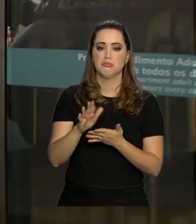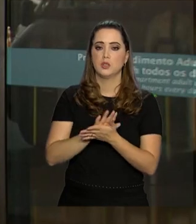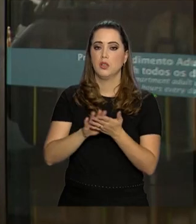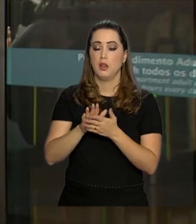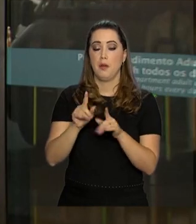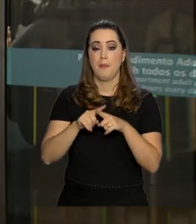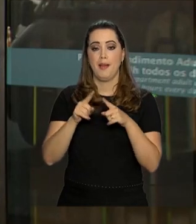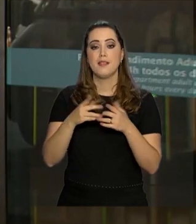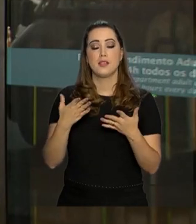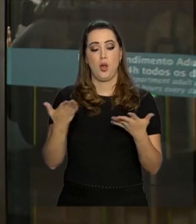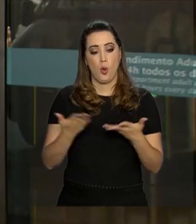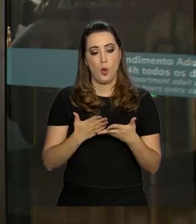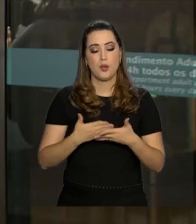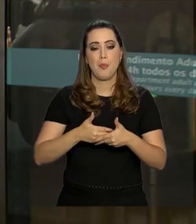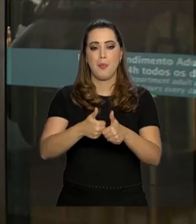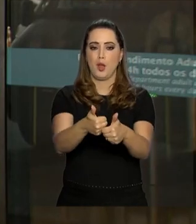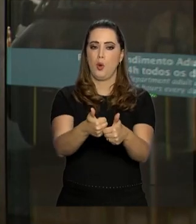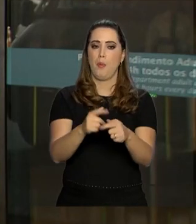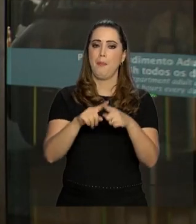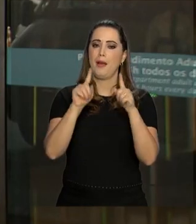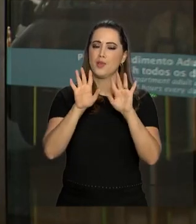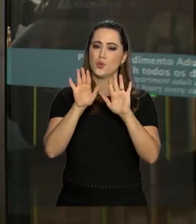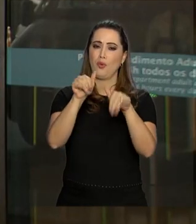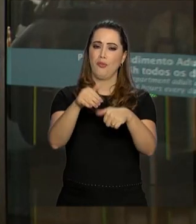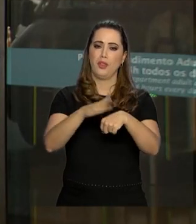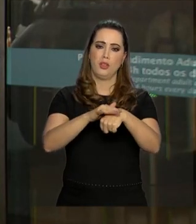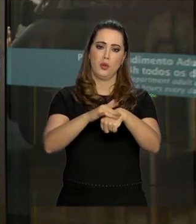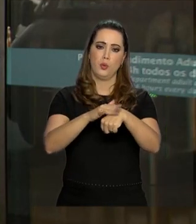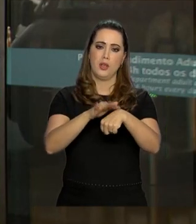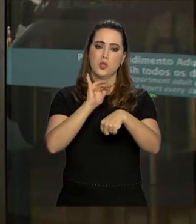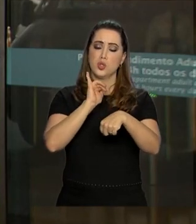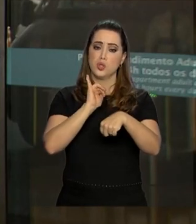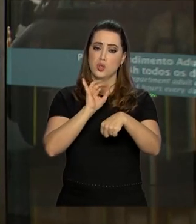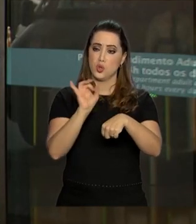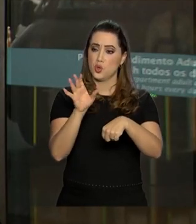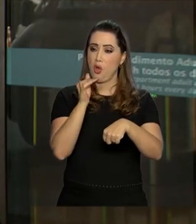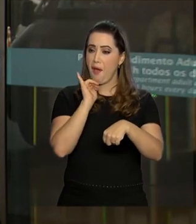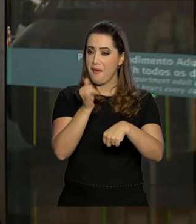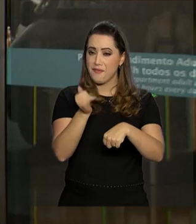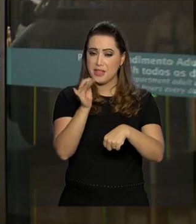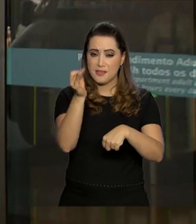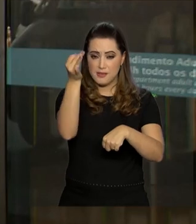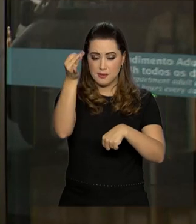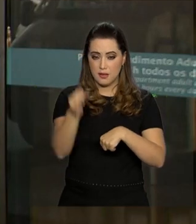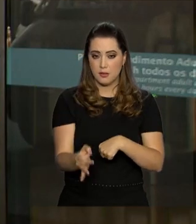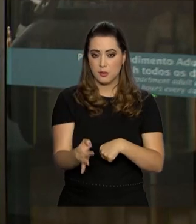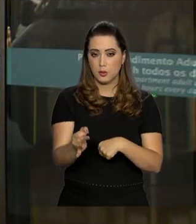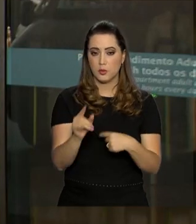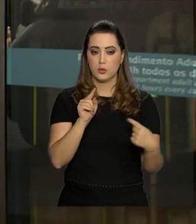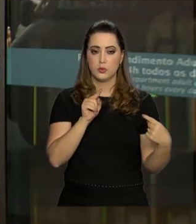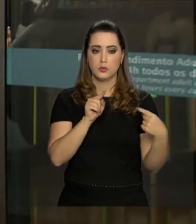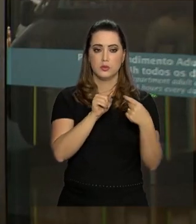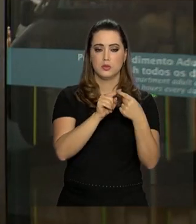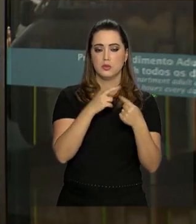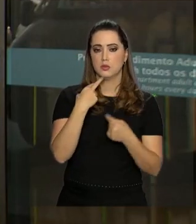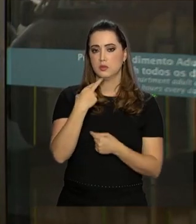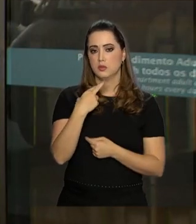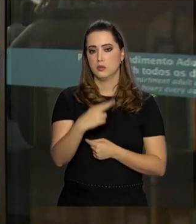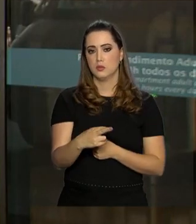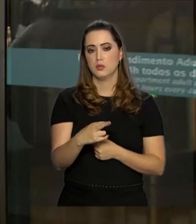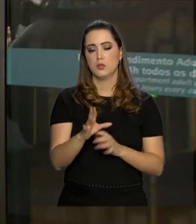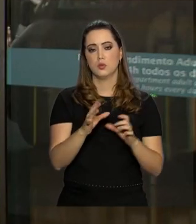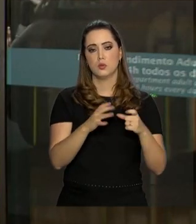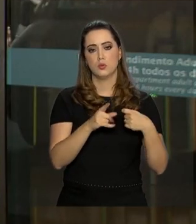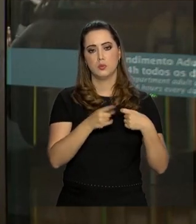quadro avançou bastante Agora, o fim da pneumonia só será decretada de acordo com os relatos médicos